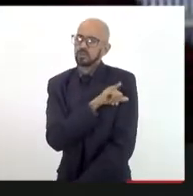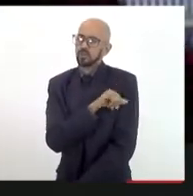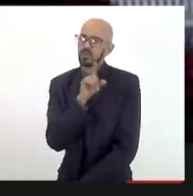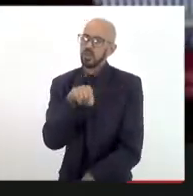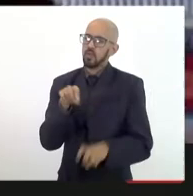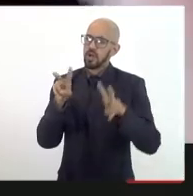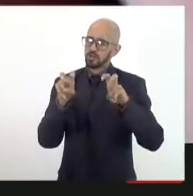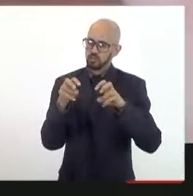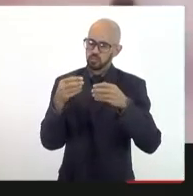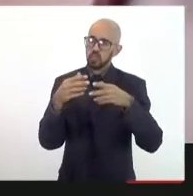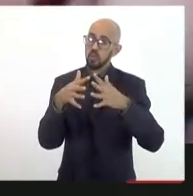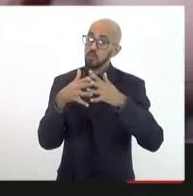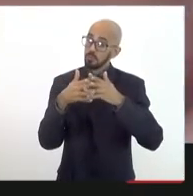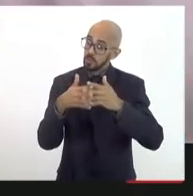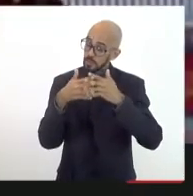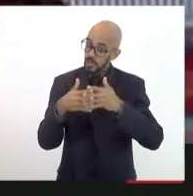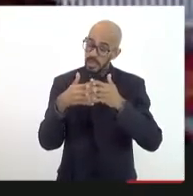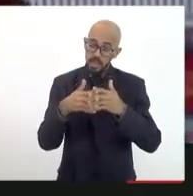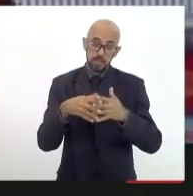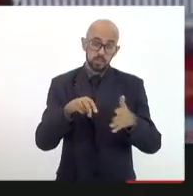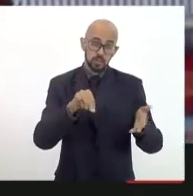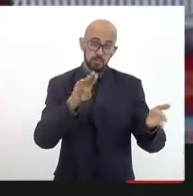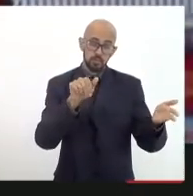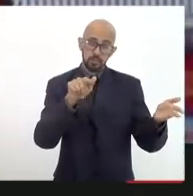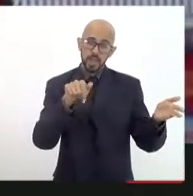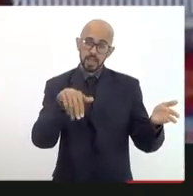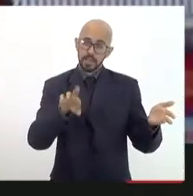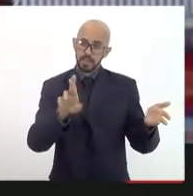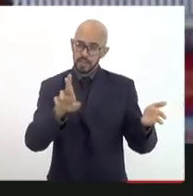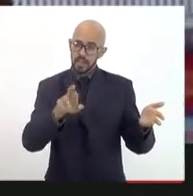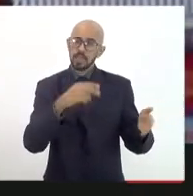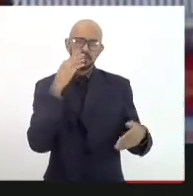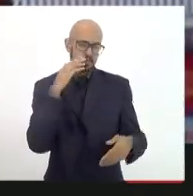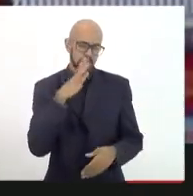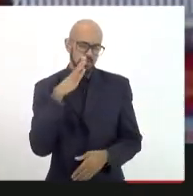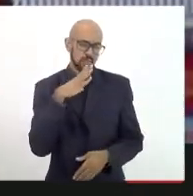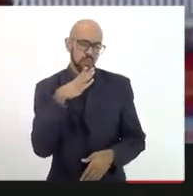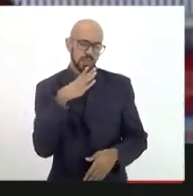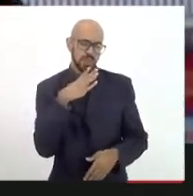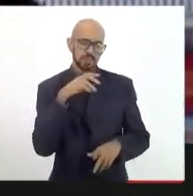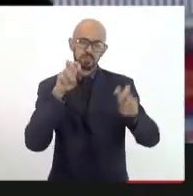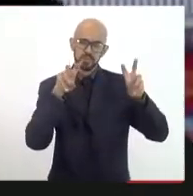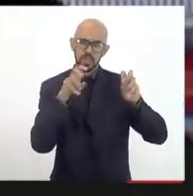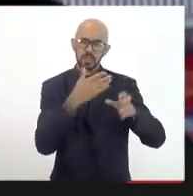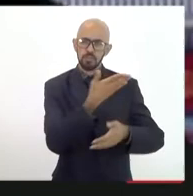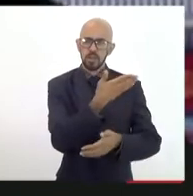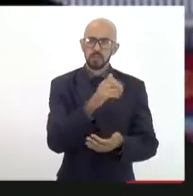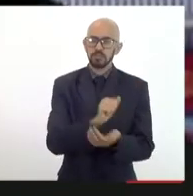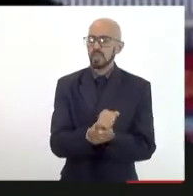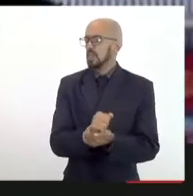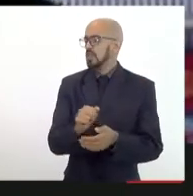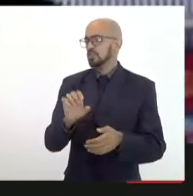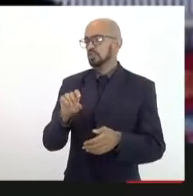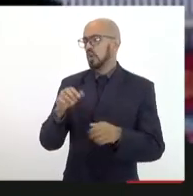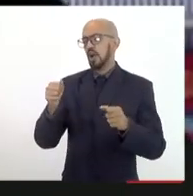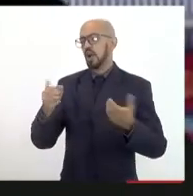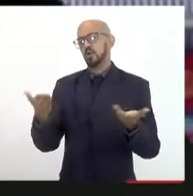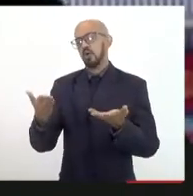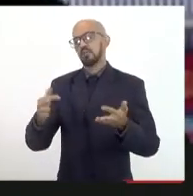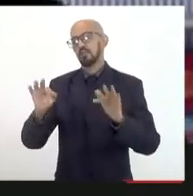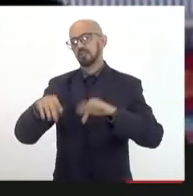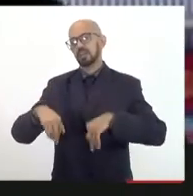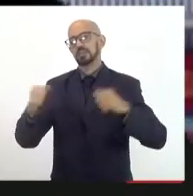aqui o Wagner Victor sabe muito bem em relação a esse tema e para finalizar minha fala só parabenizar mais uma vez